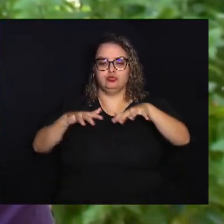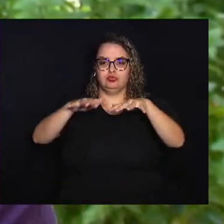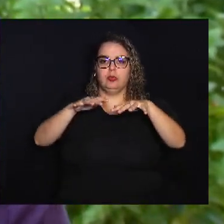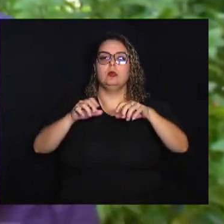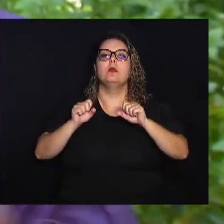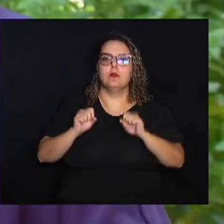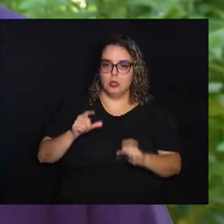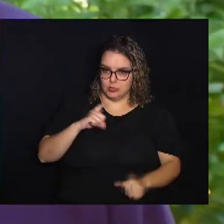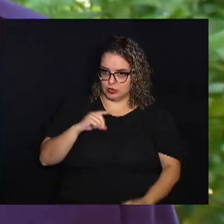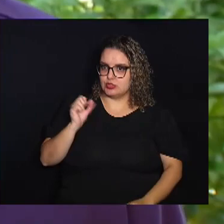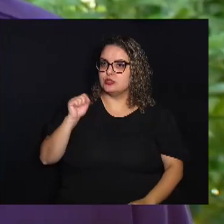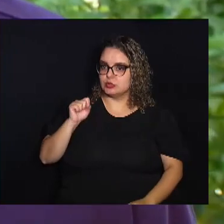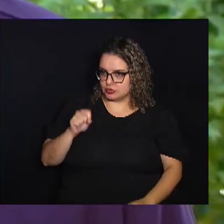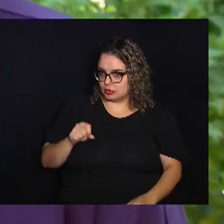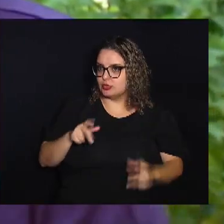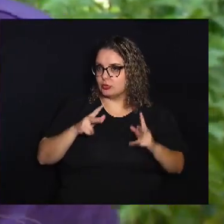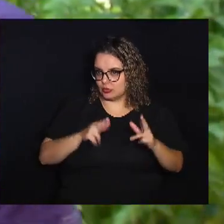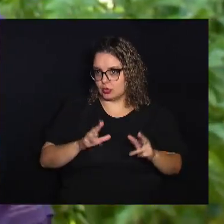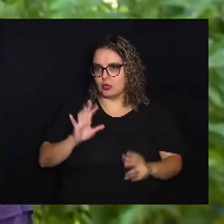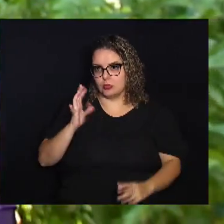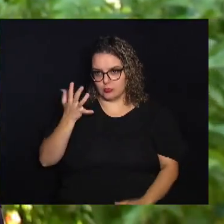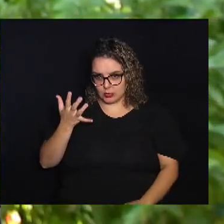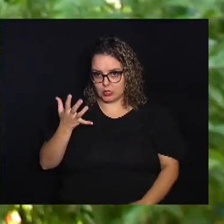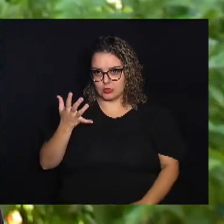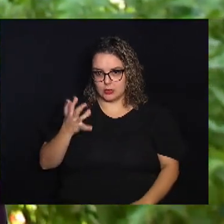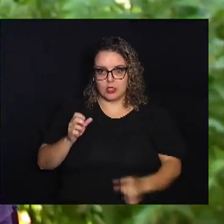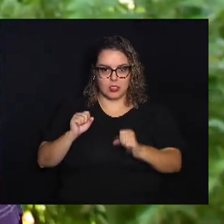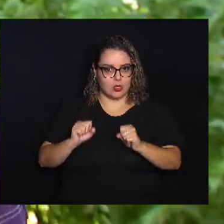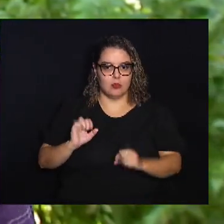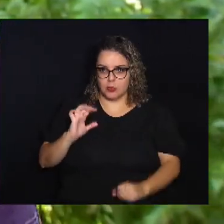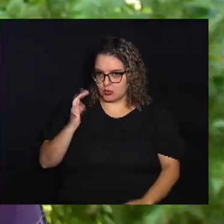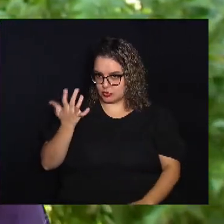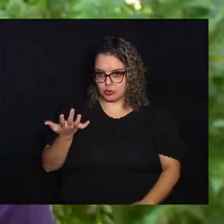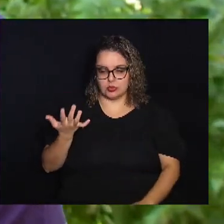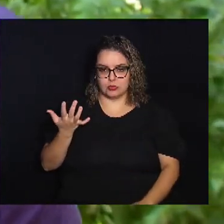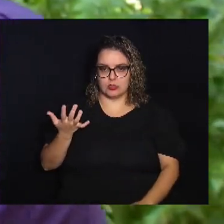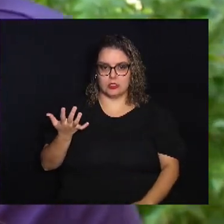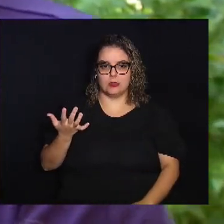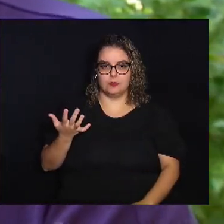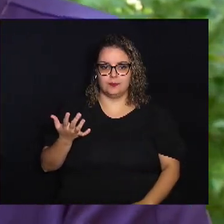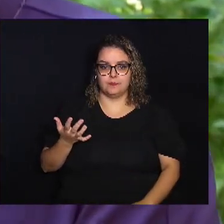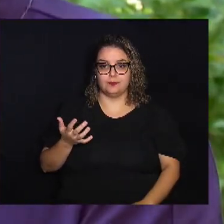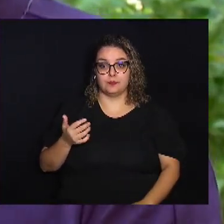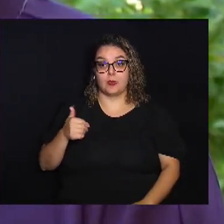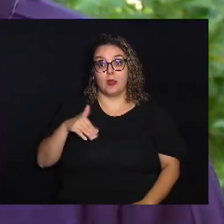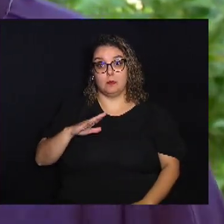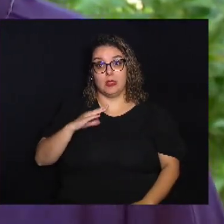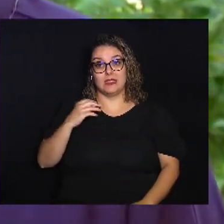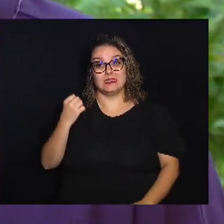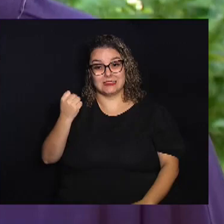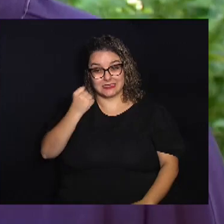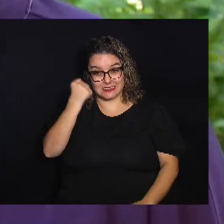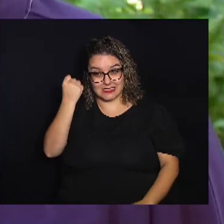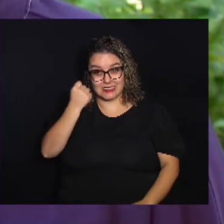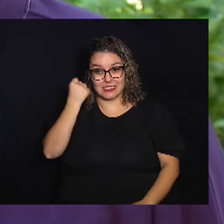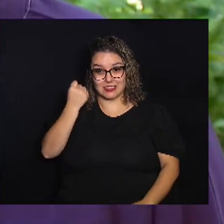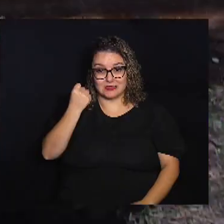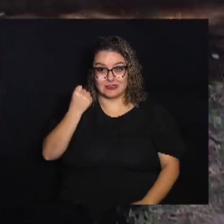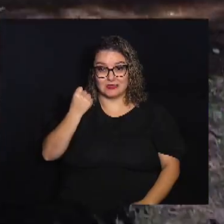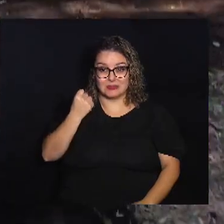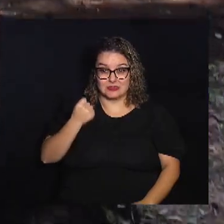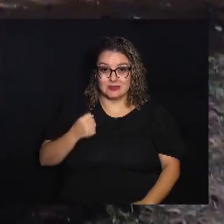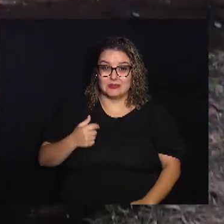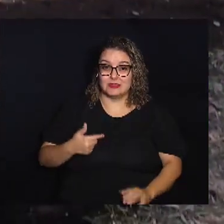sim Como já aconteceu e pode acontecer de forma mais dramática E de forma mais